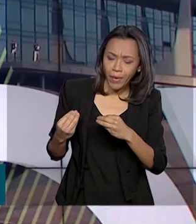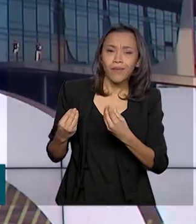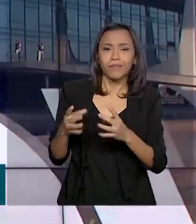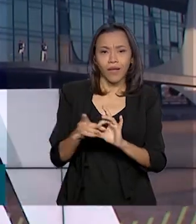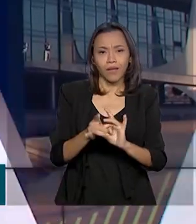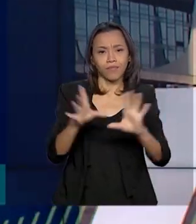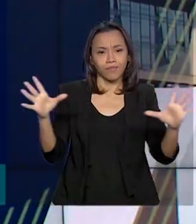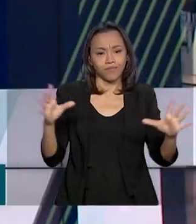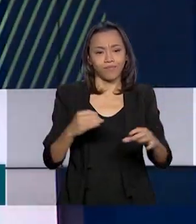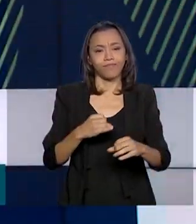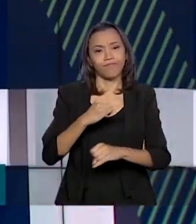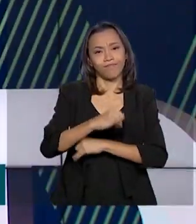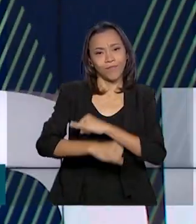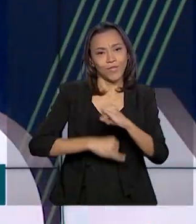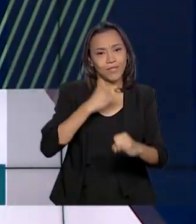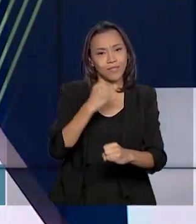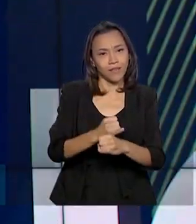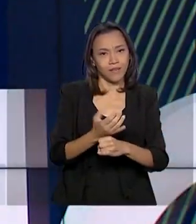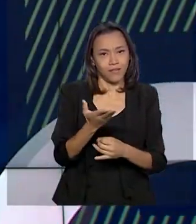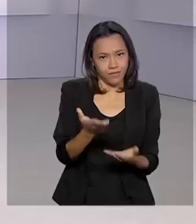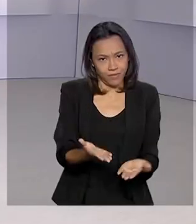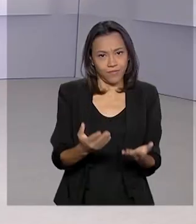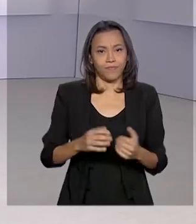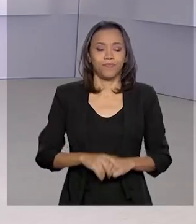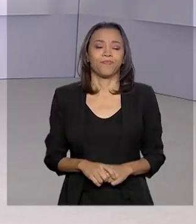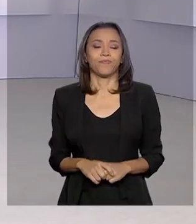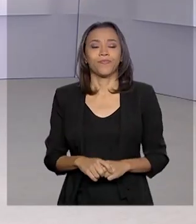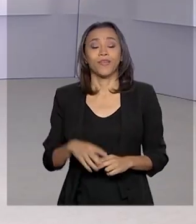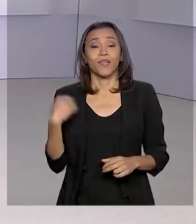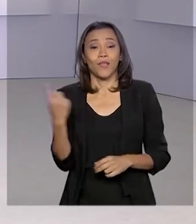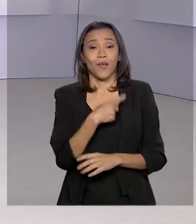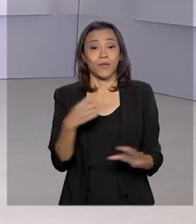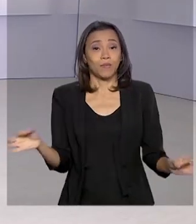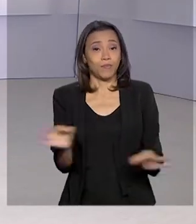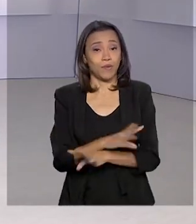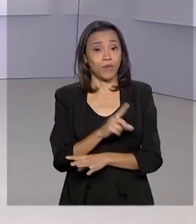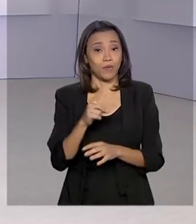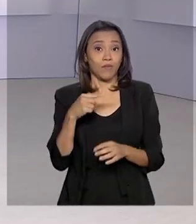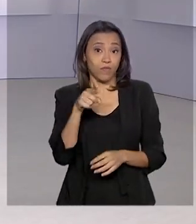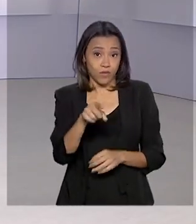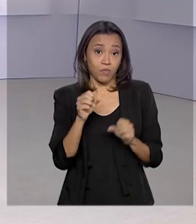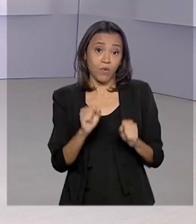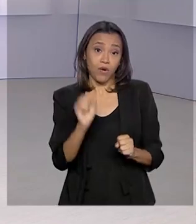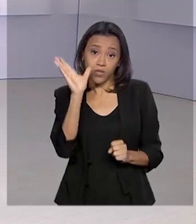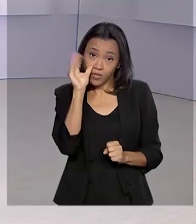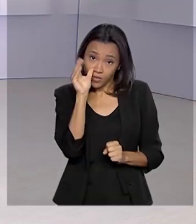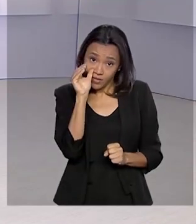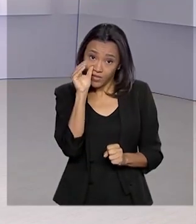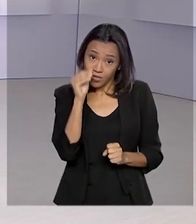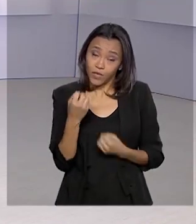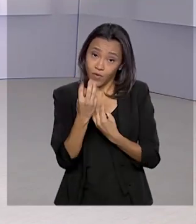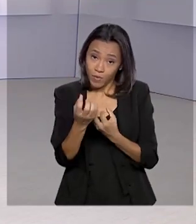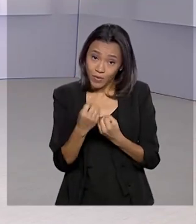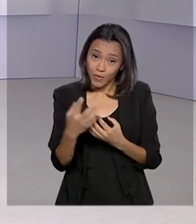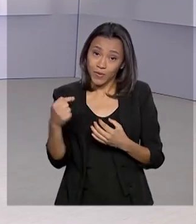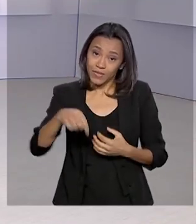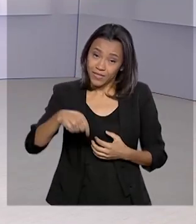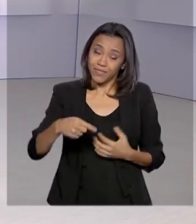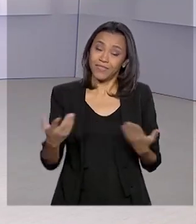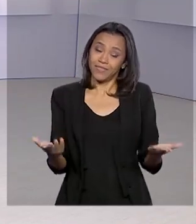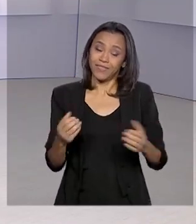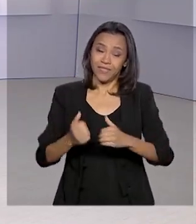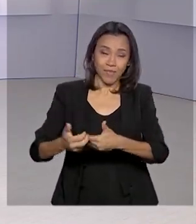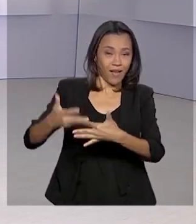disponíveis no site da Receita Federal. A gente fica por aqui. Você pode também continuar bem informado pelas nossas redes